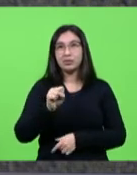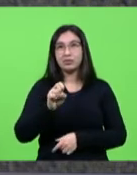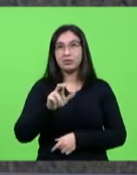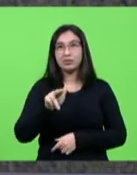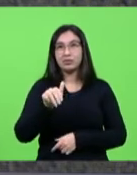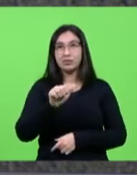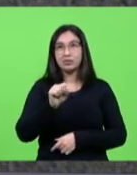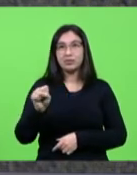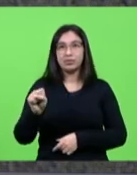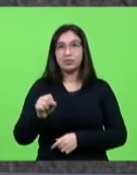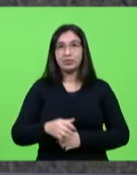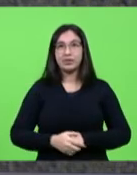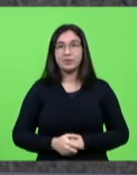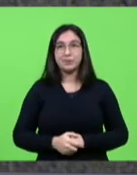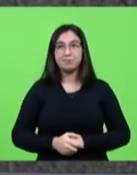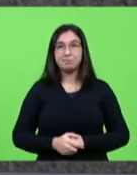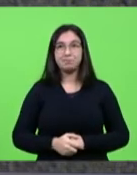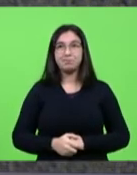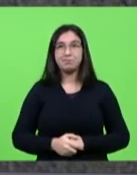SUAS